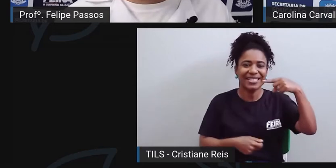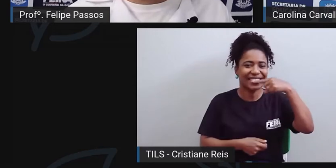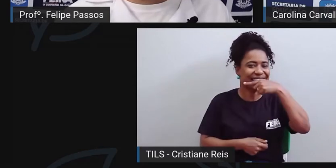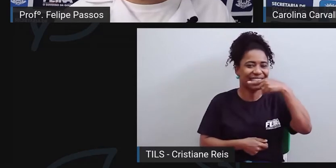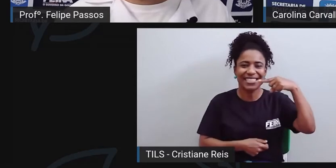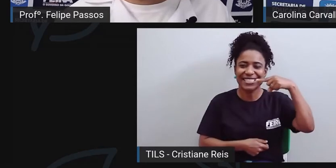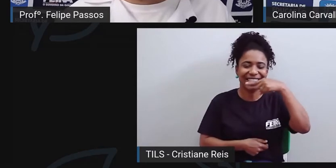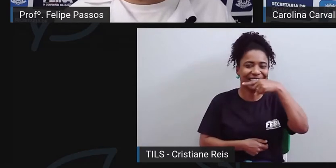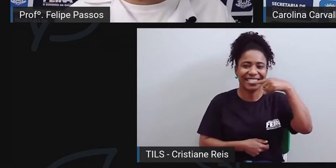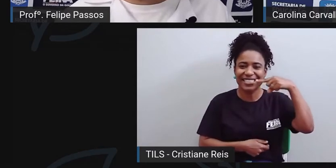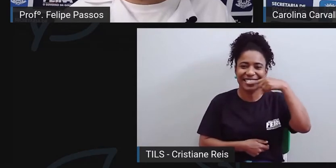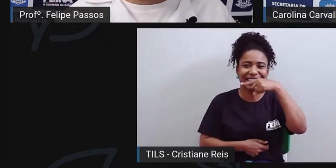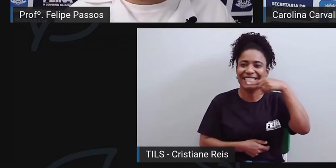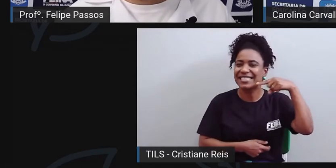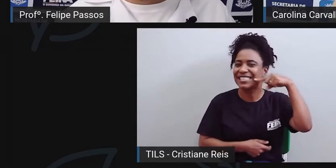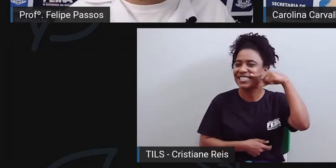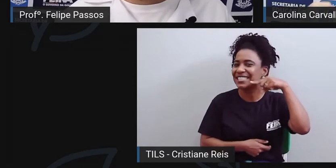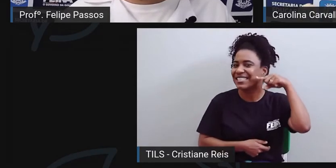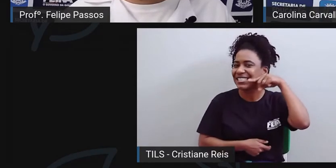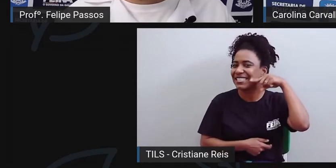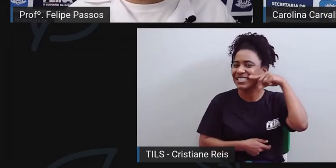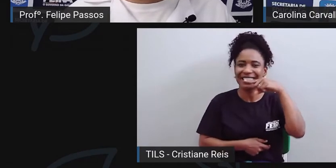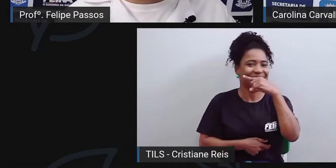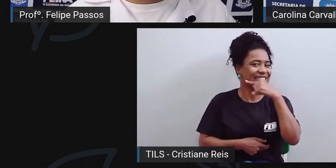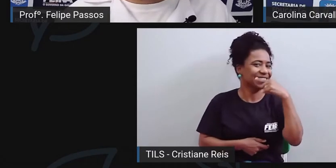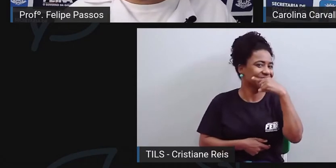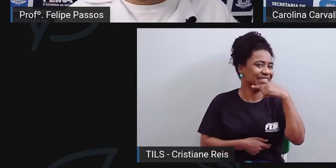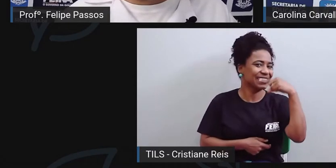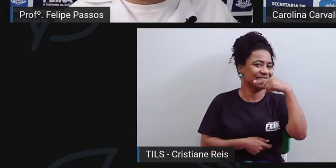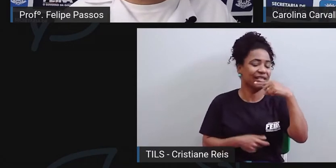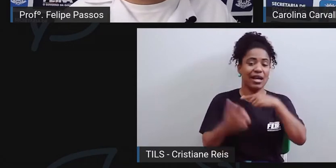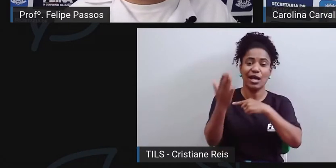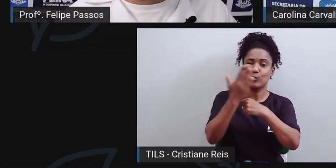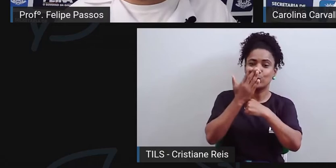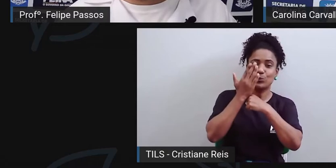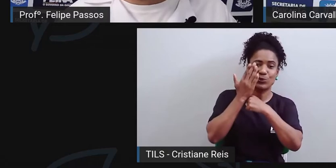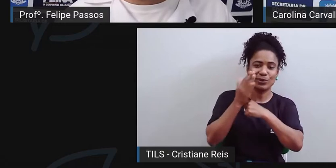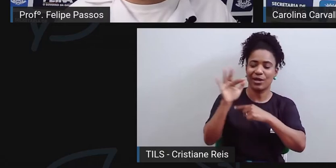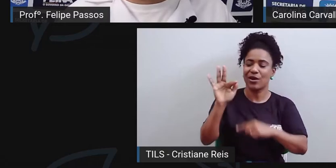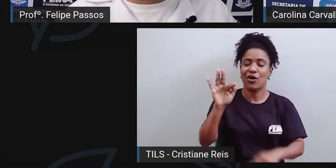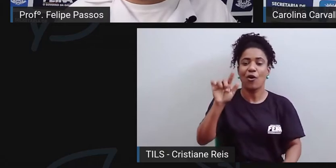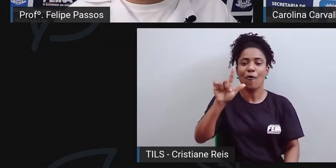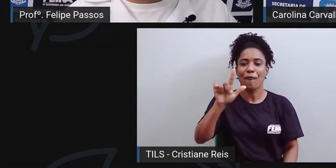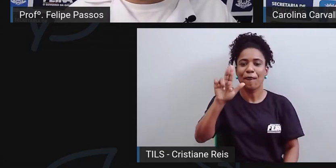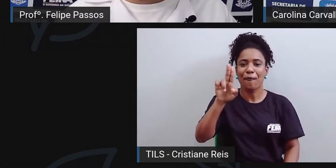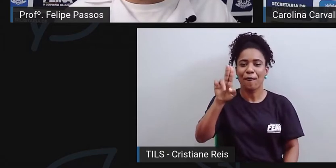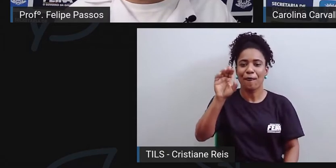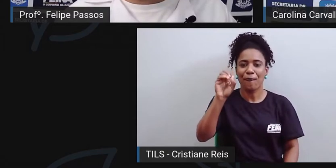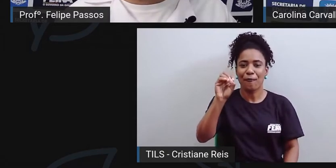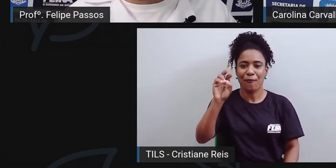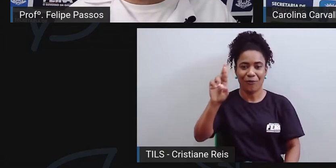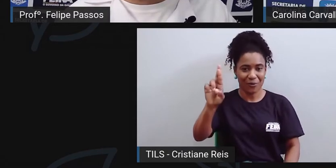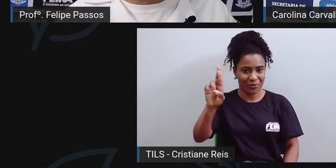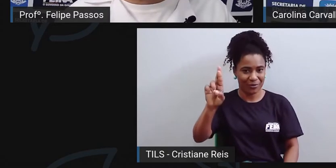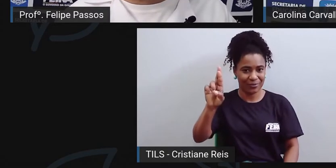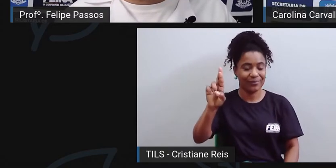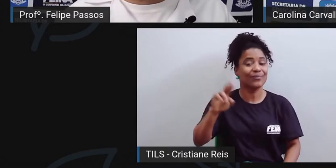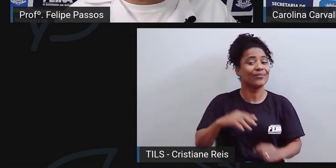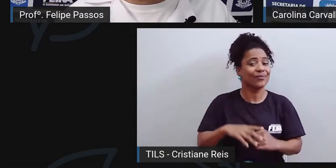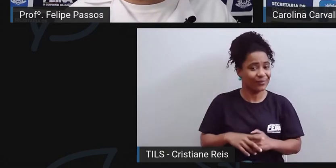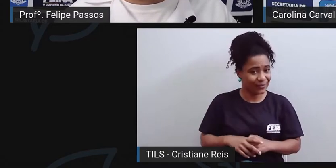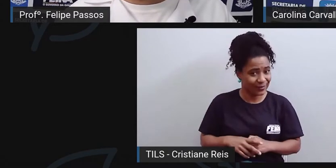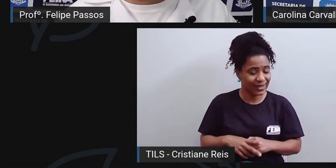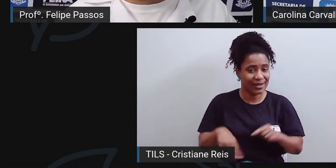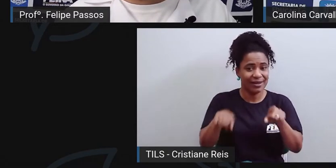utiliza um creme dental com flúor, gente está fazendo uma aplicação de flúor diariamente e tem o flúor também